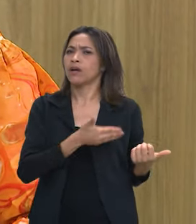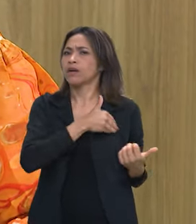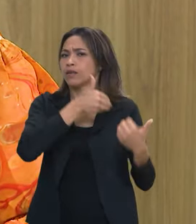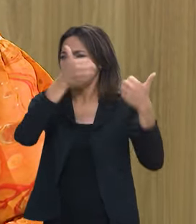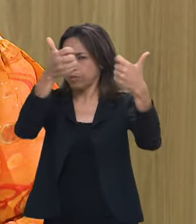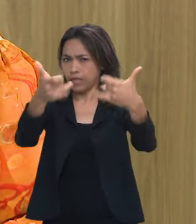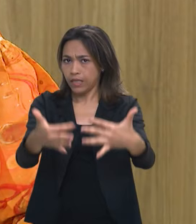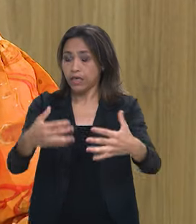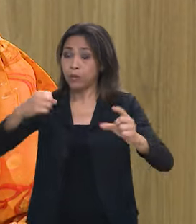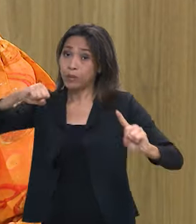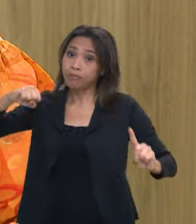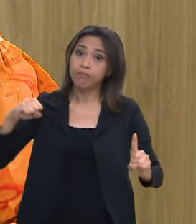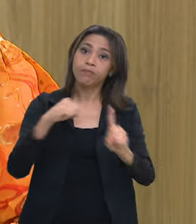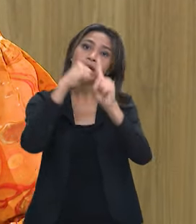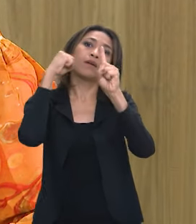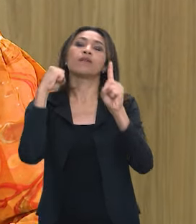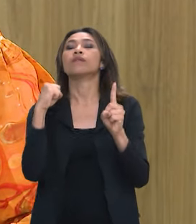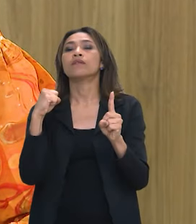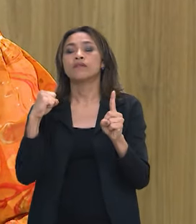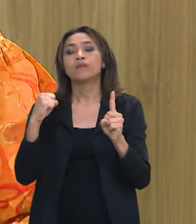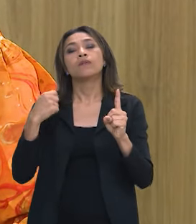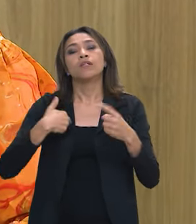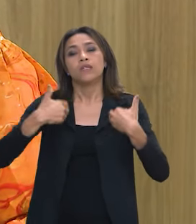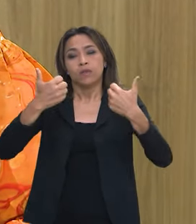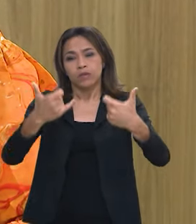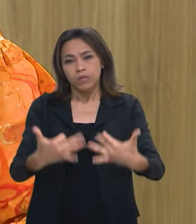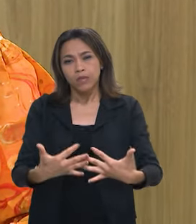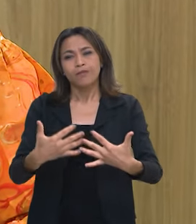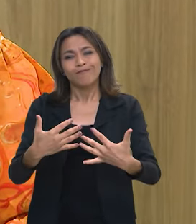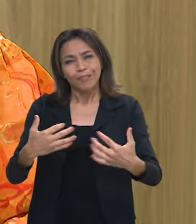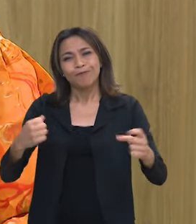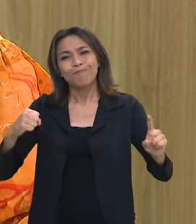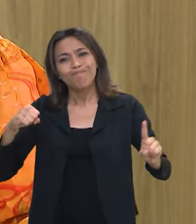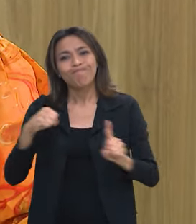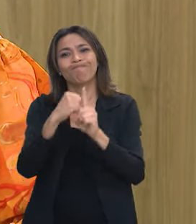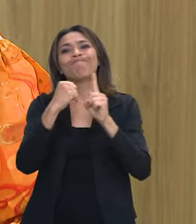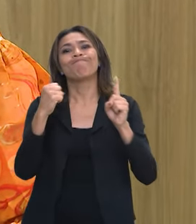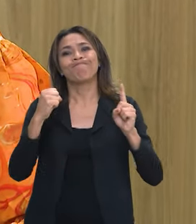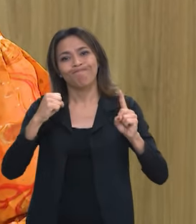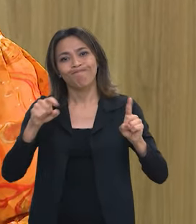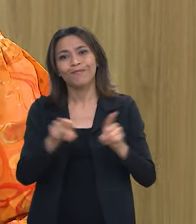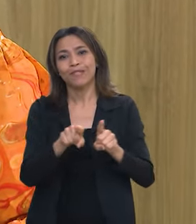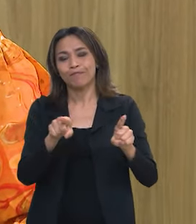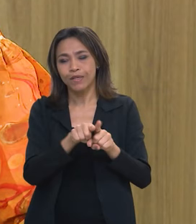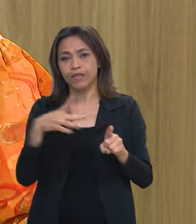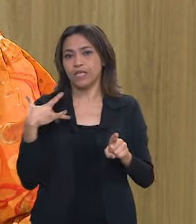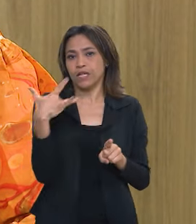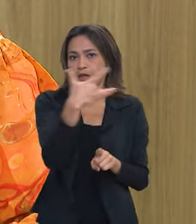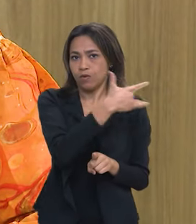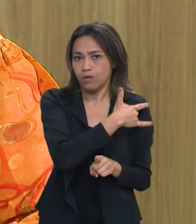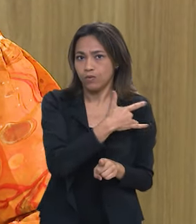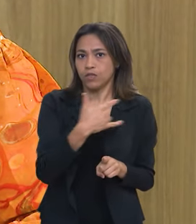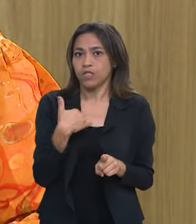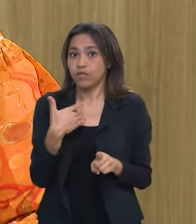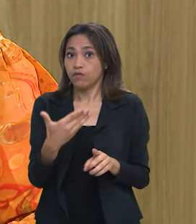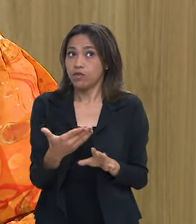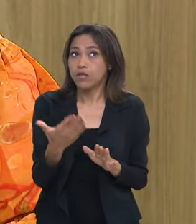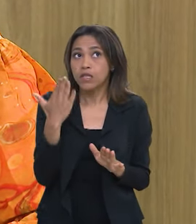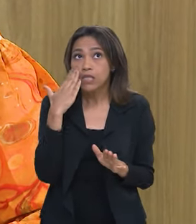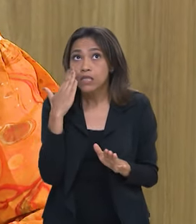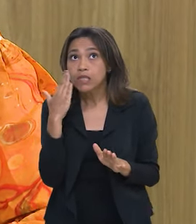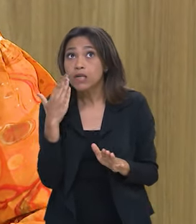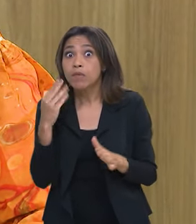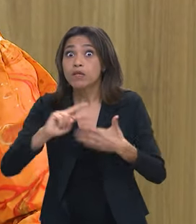que eu já comentei o seu impacto e friso o impacto na saúde mitigar esses efeitos